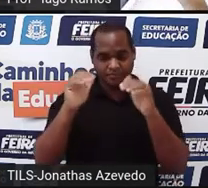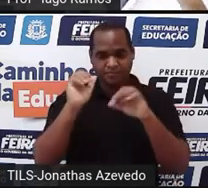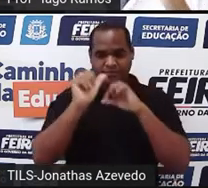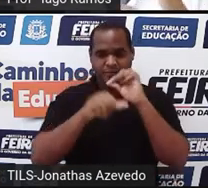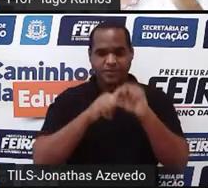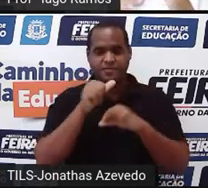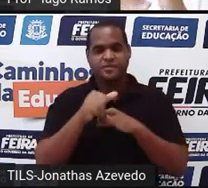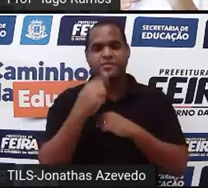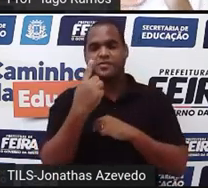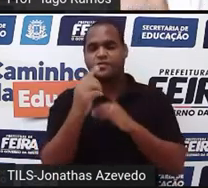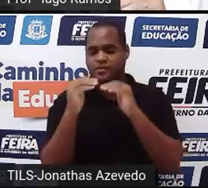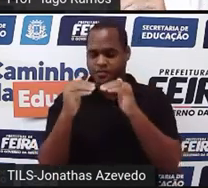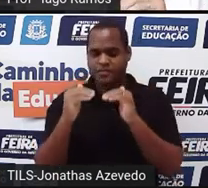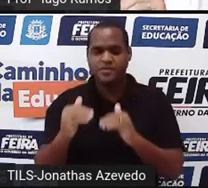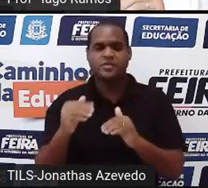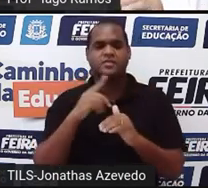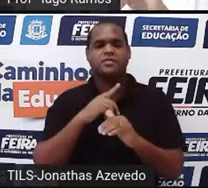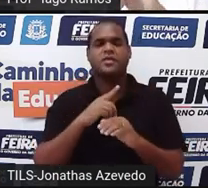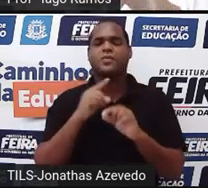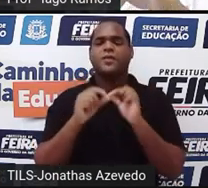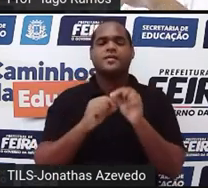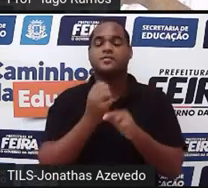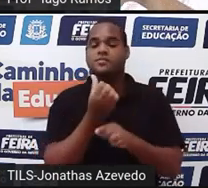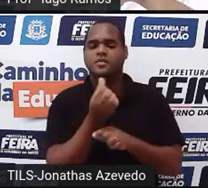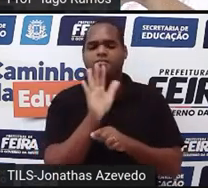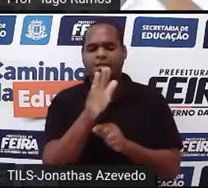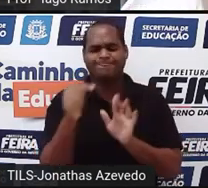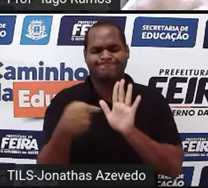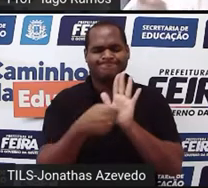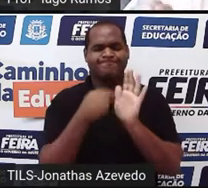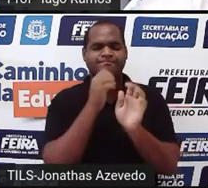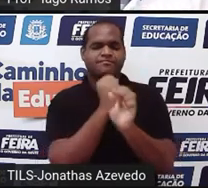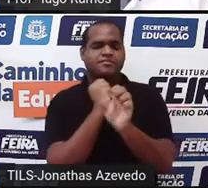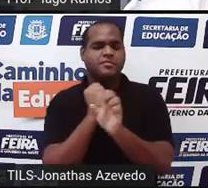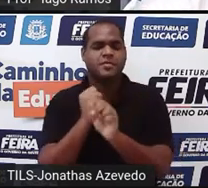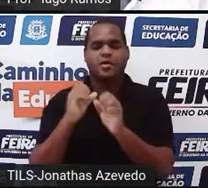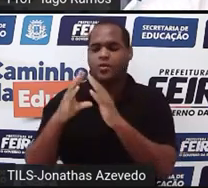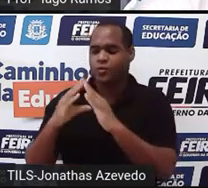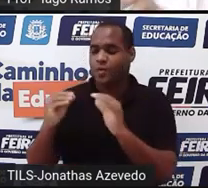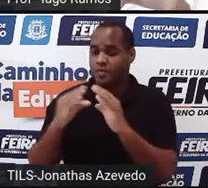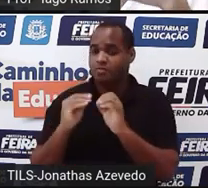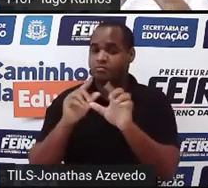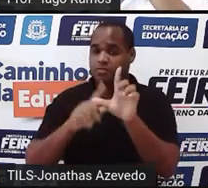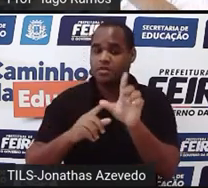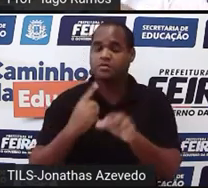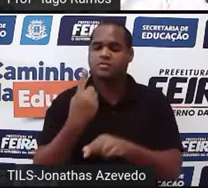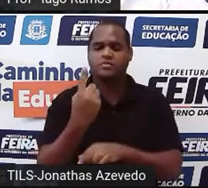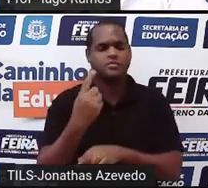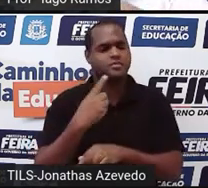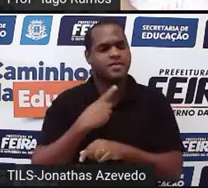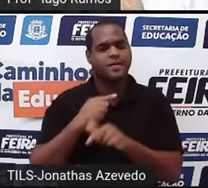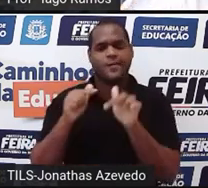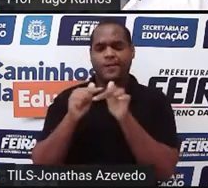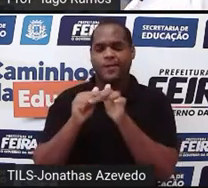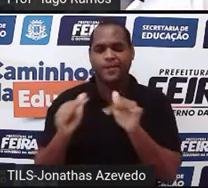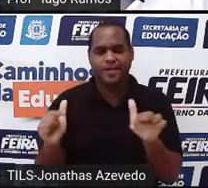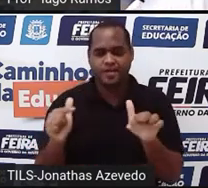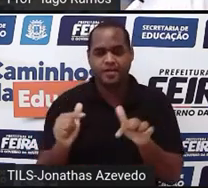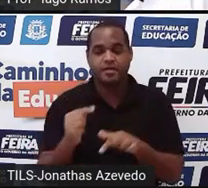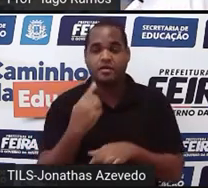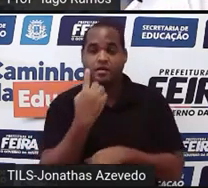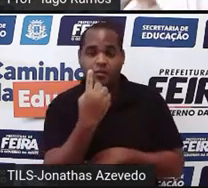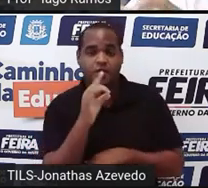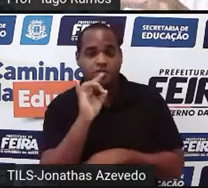Quando eu somo as equações, o objetivo é desaparecer uma das letras. É anular uma das